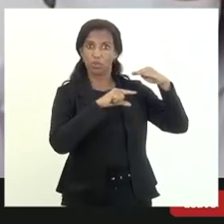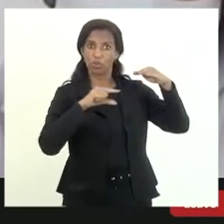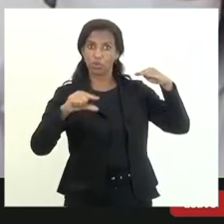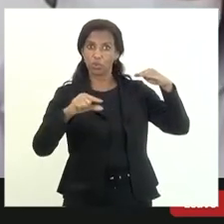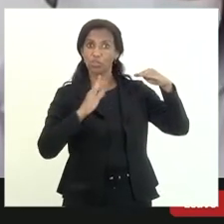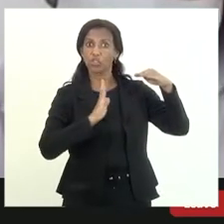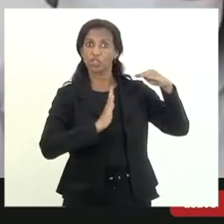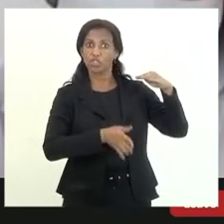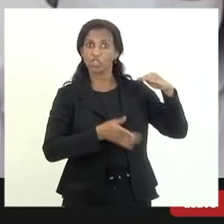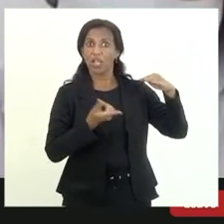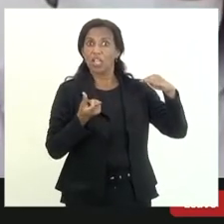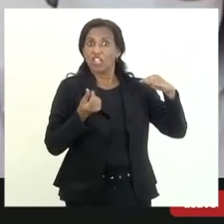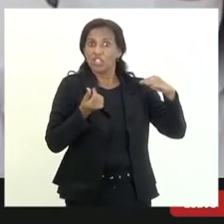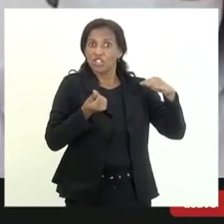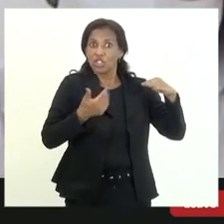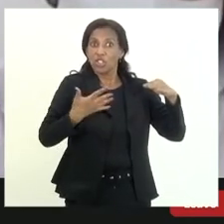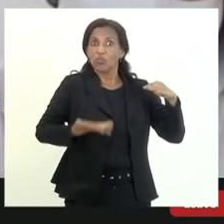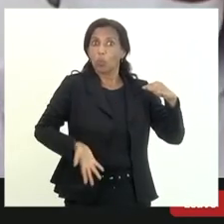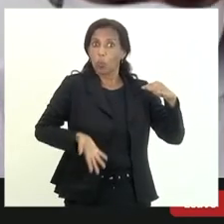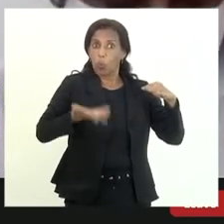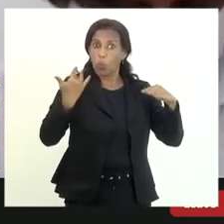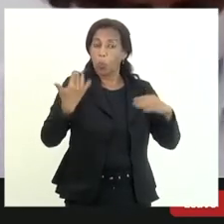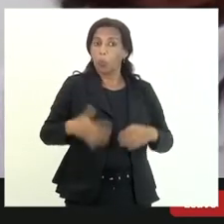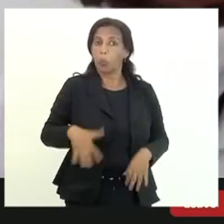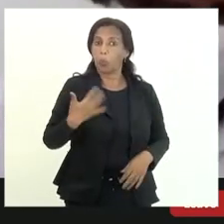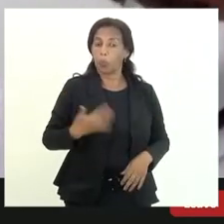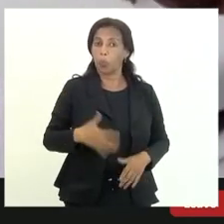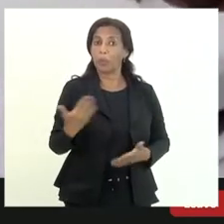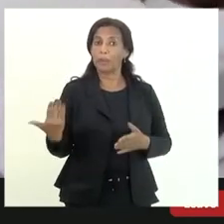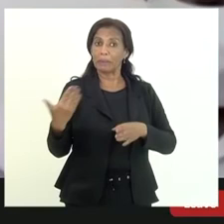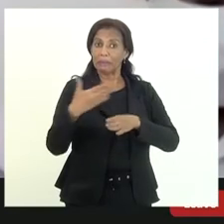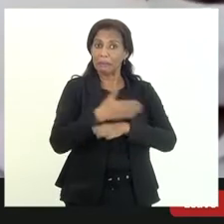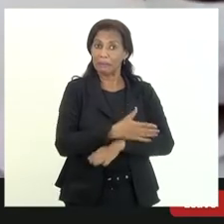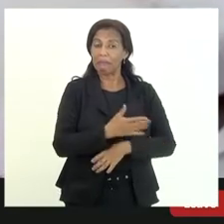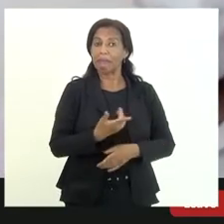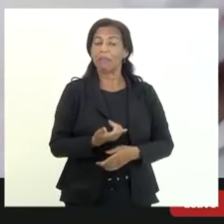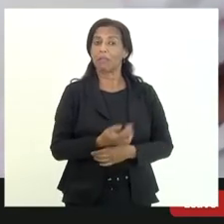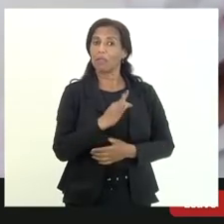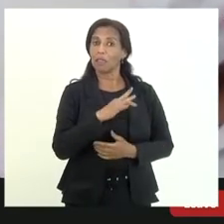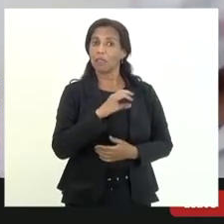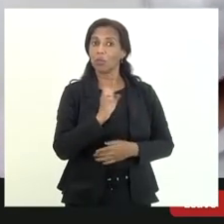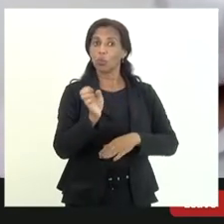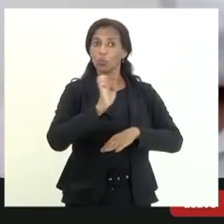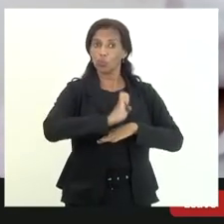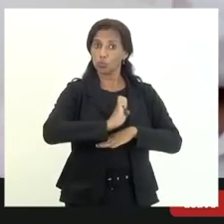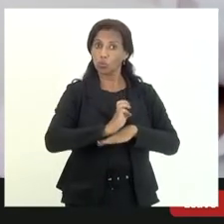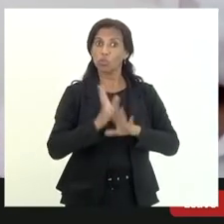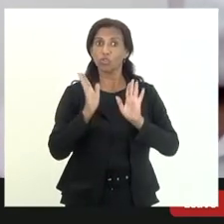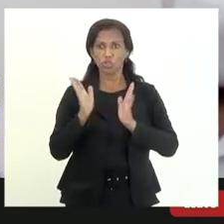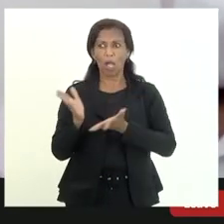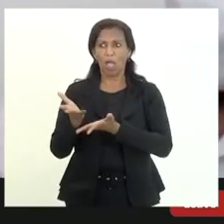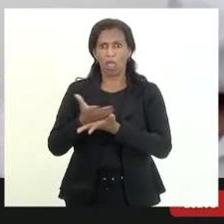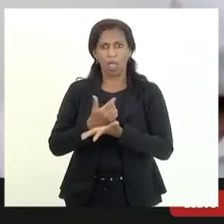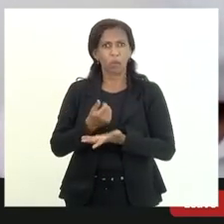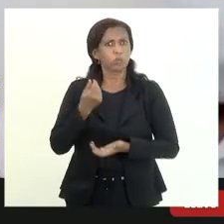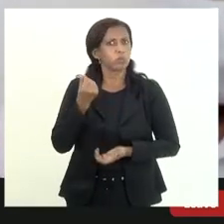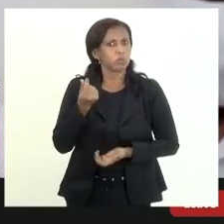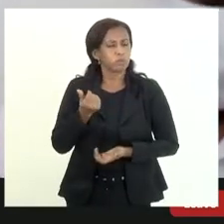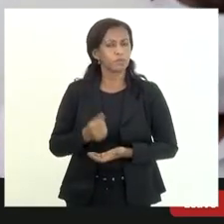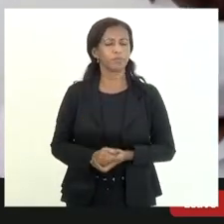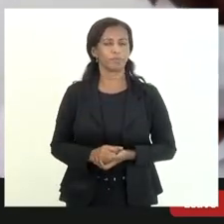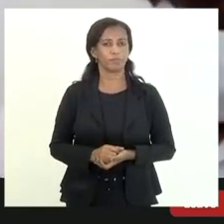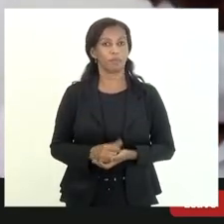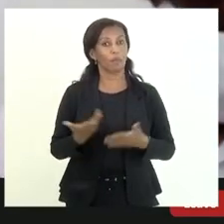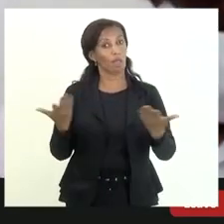já é dinheiro abessa que entra para o tesouro do estado já é dinheiro abessa agora